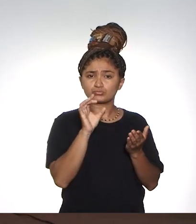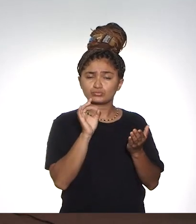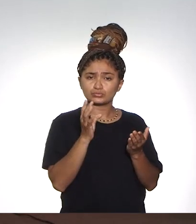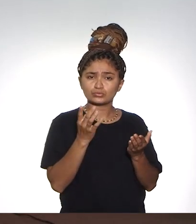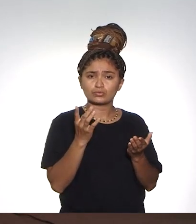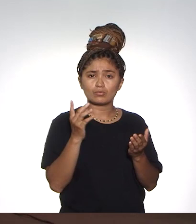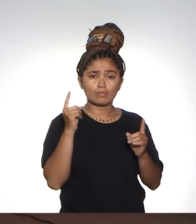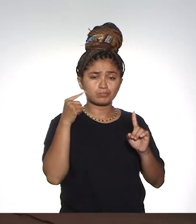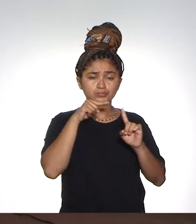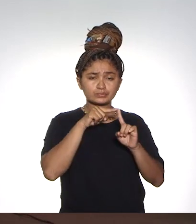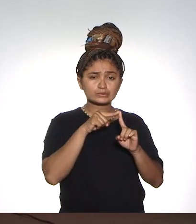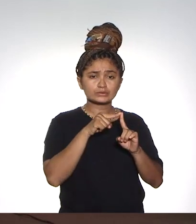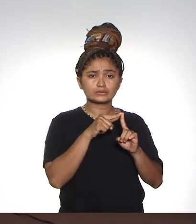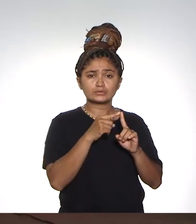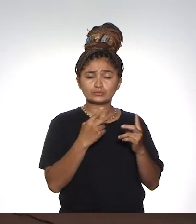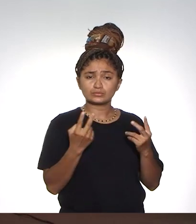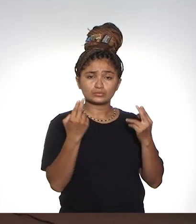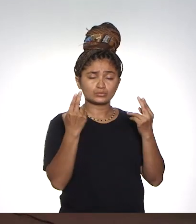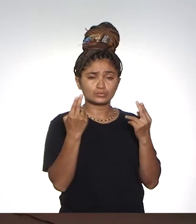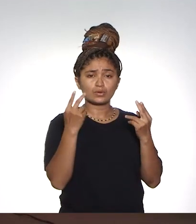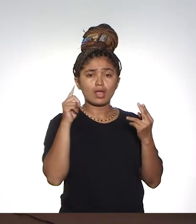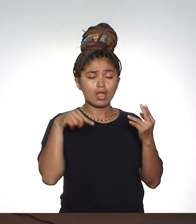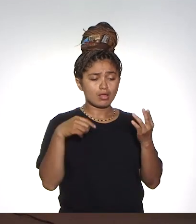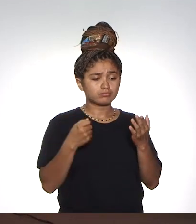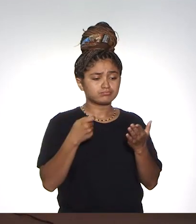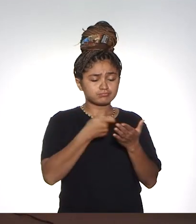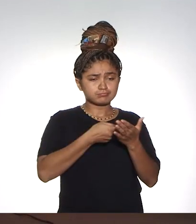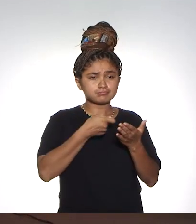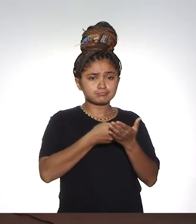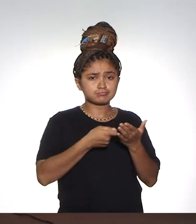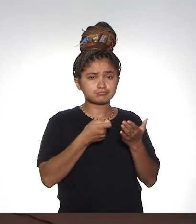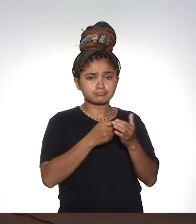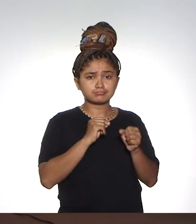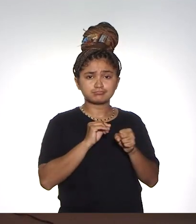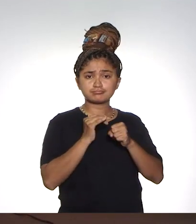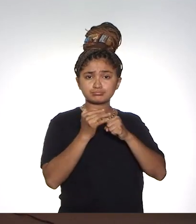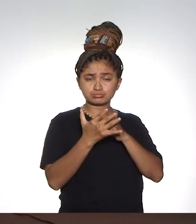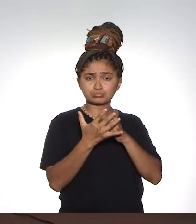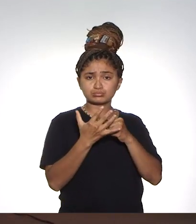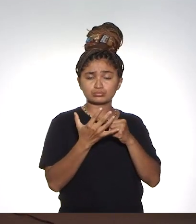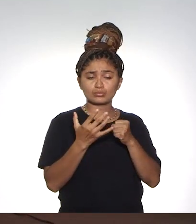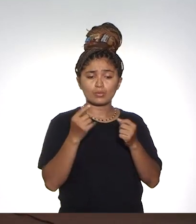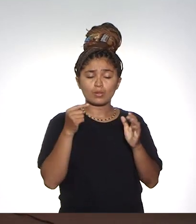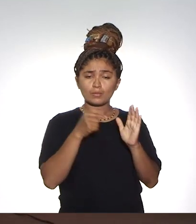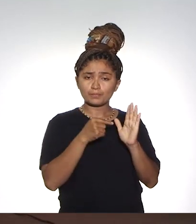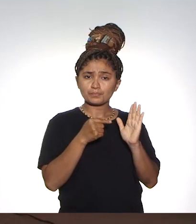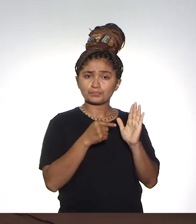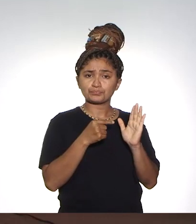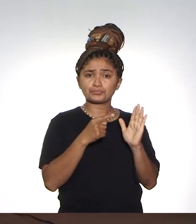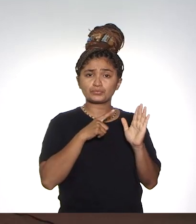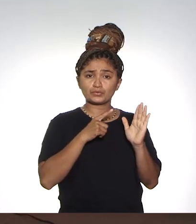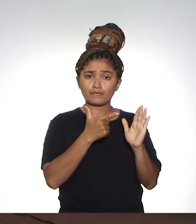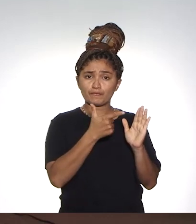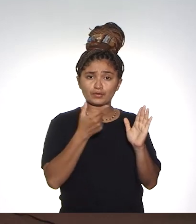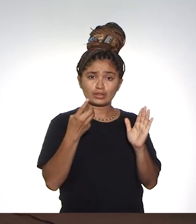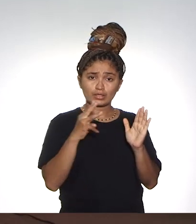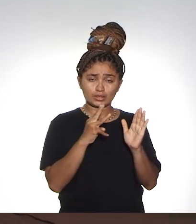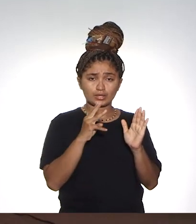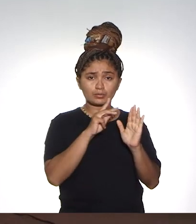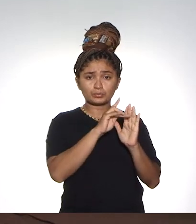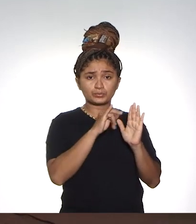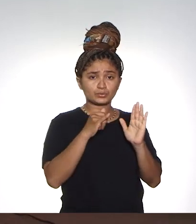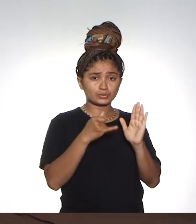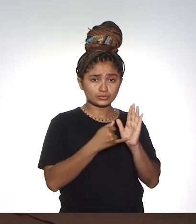único, que é com o objetivo comum, que justamente foi o enfrentamento ao novo coronavírus. Nesse programa, nós tivemos